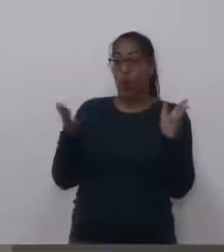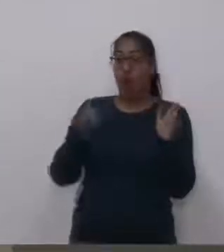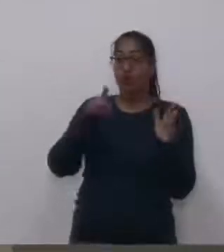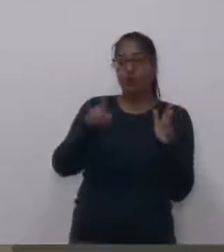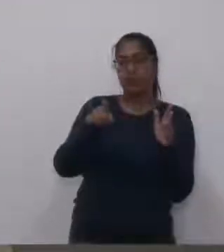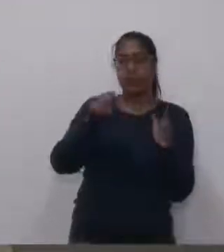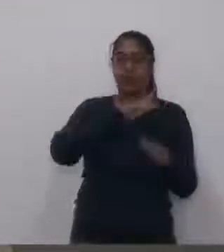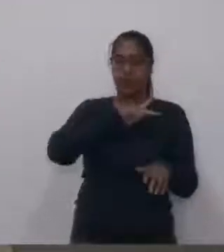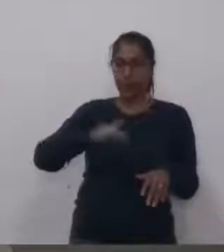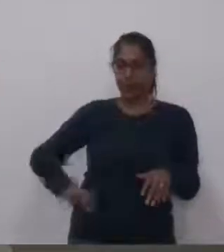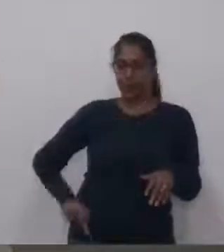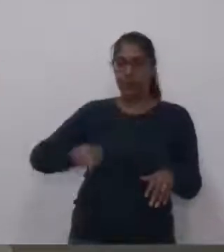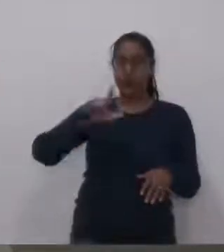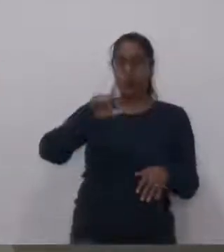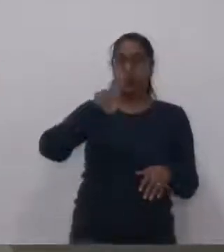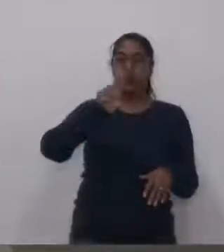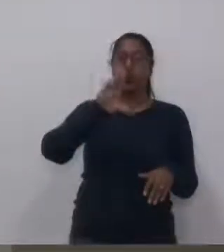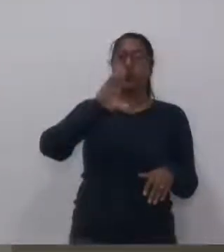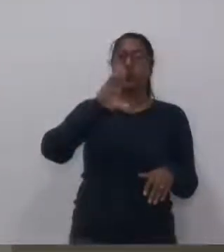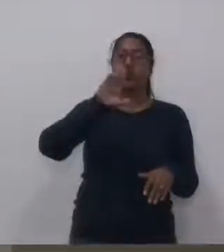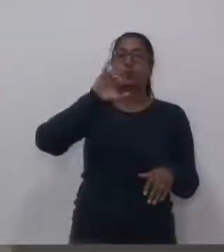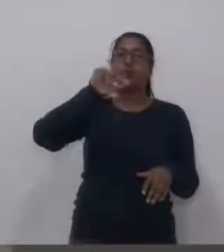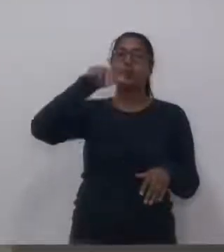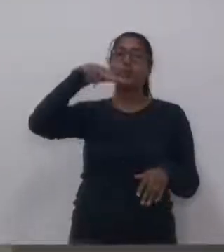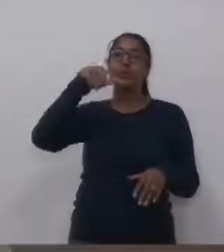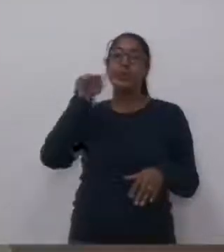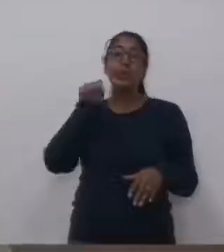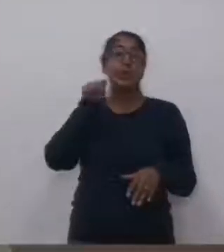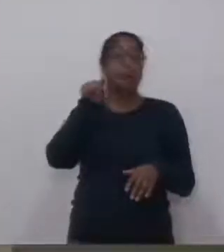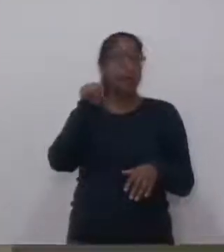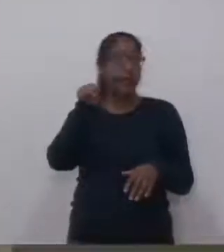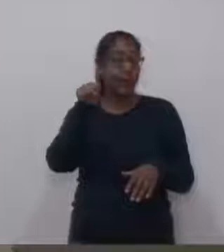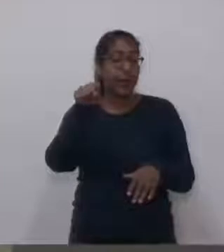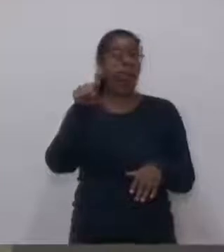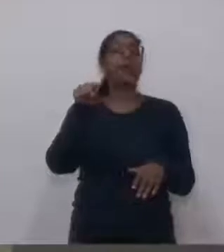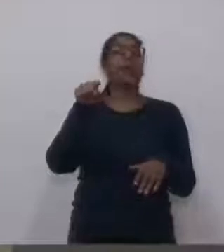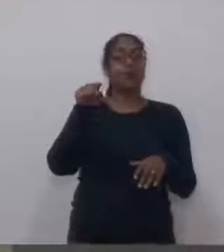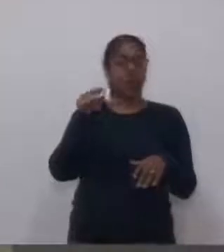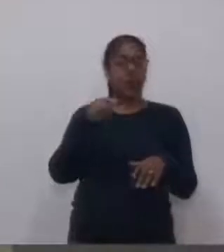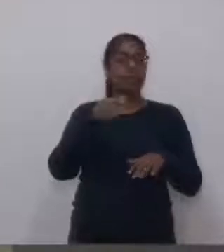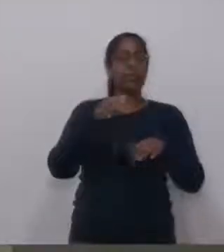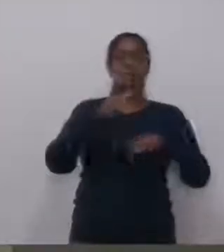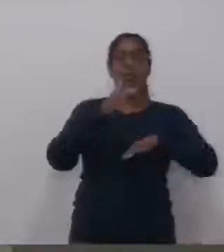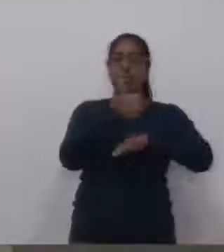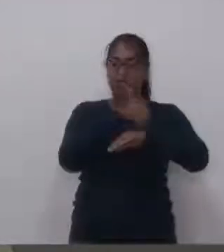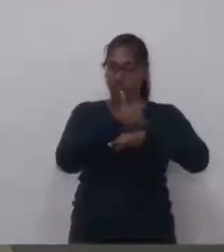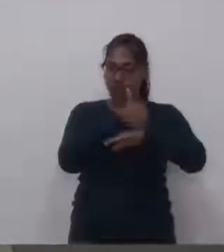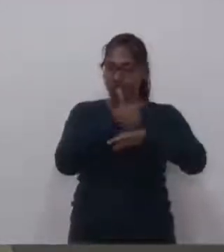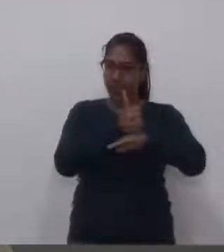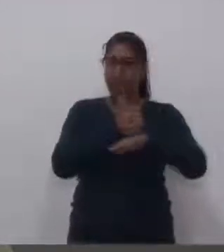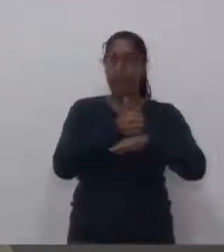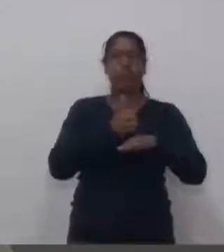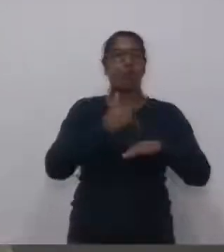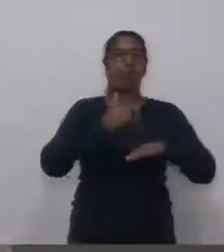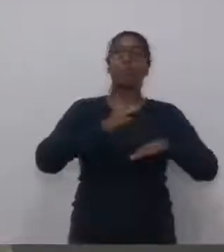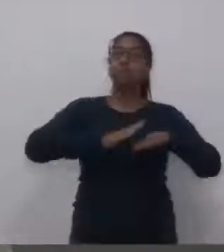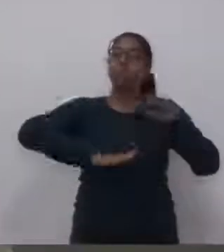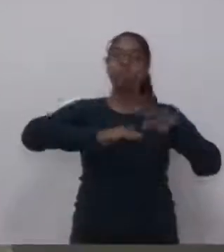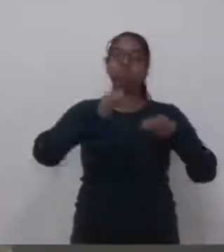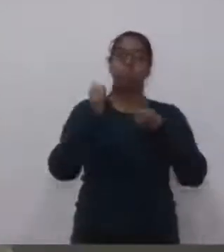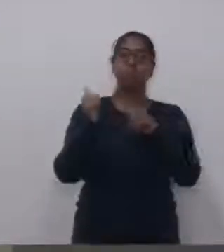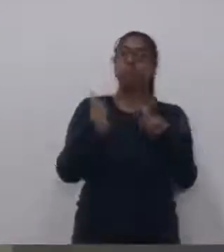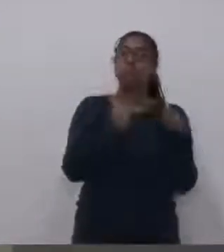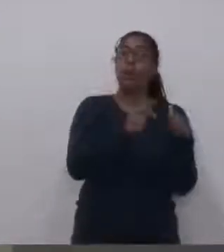quem a conhece sabe não só da capacidade, né, mas do lado humano da Luciana, então não tenho dúvida que